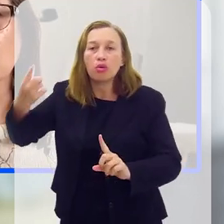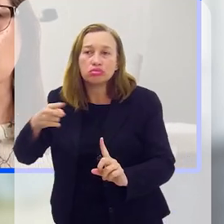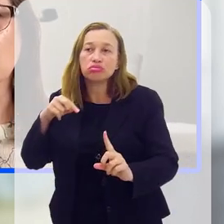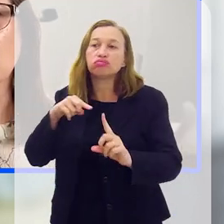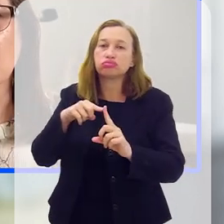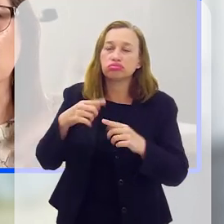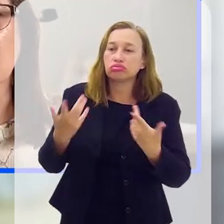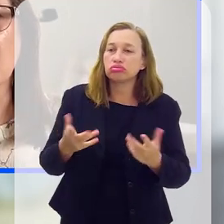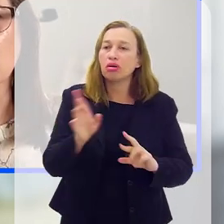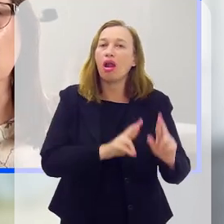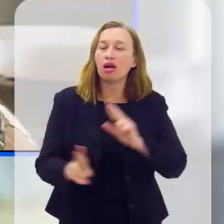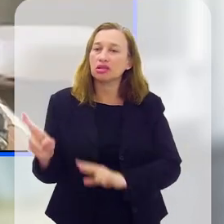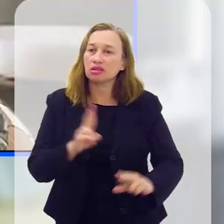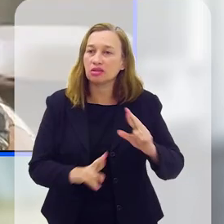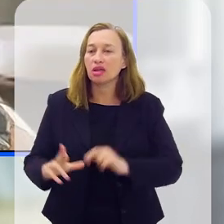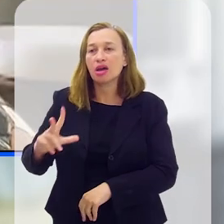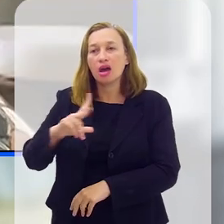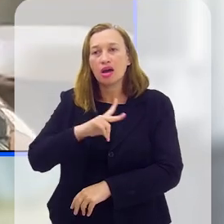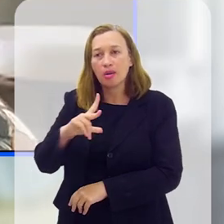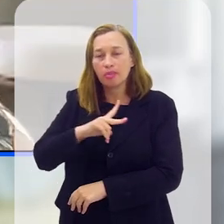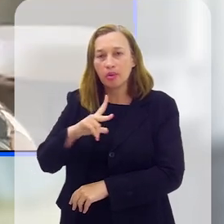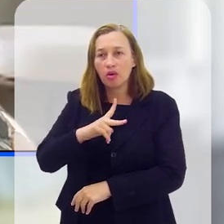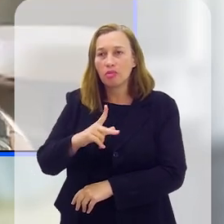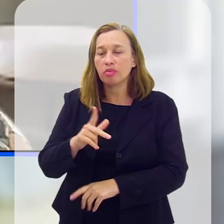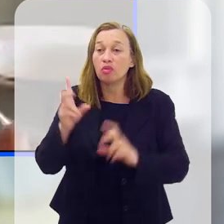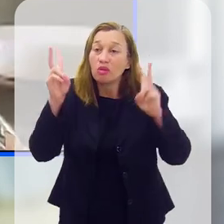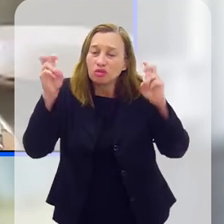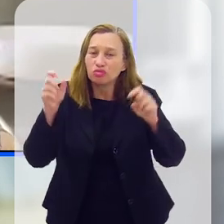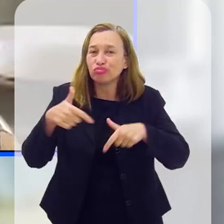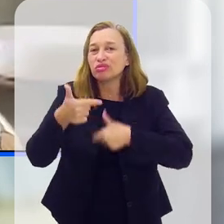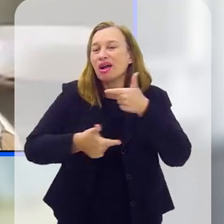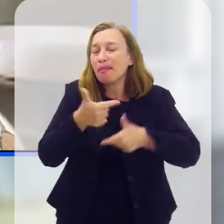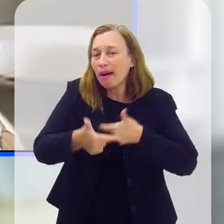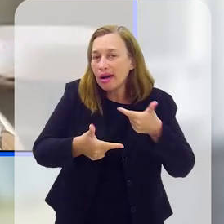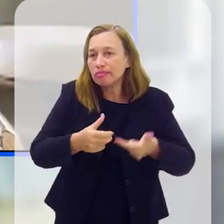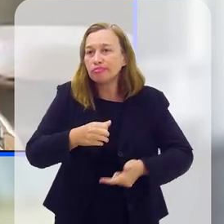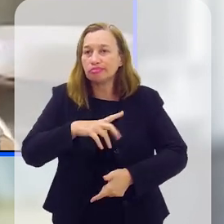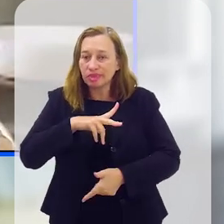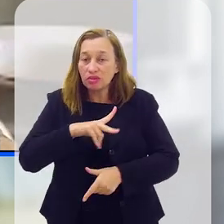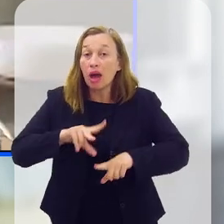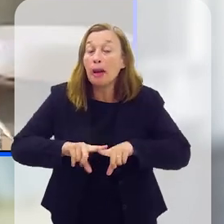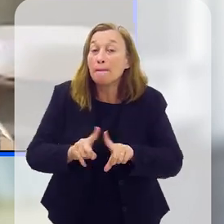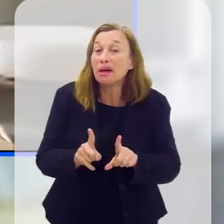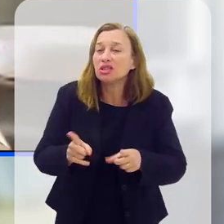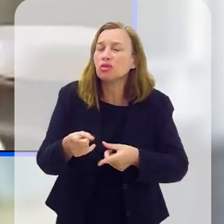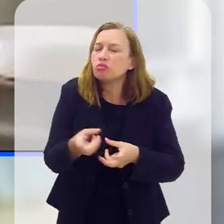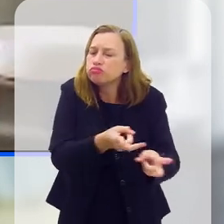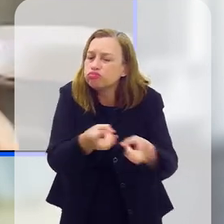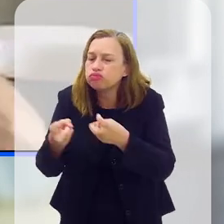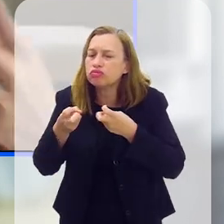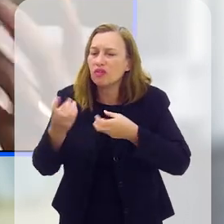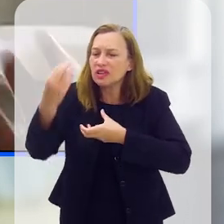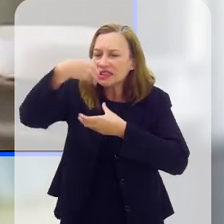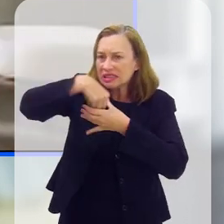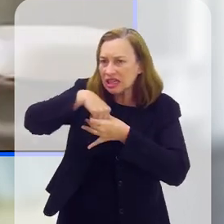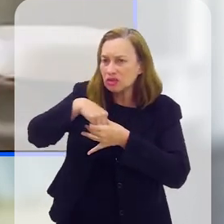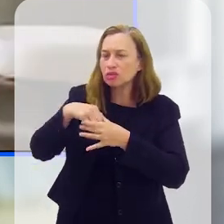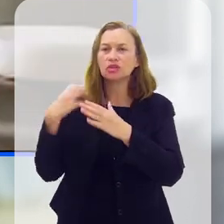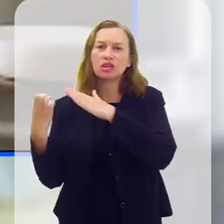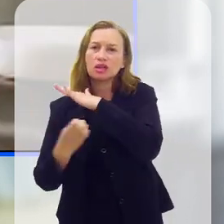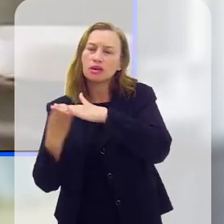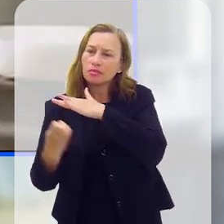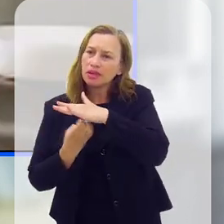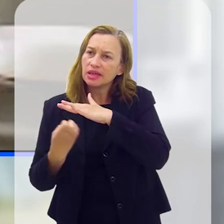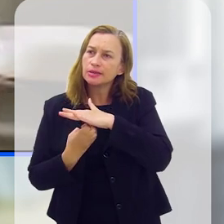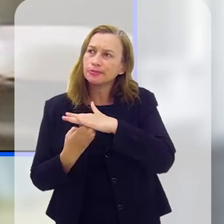outros fatores relacionados à própria questão do trabalho em si, né, mas quando nós observamos isso dentro das